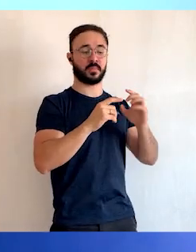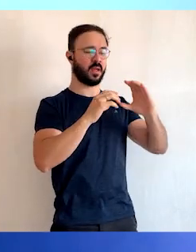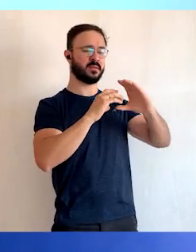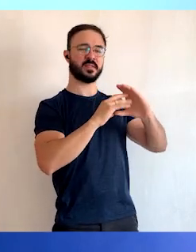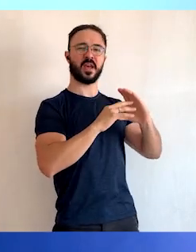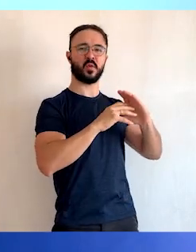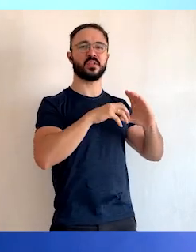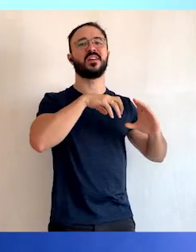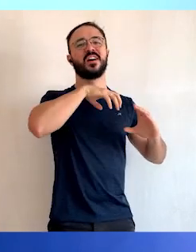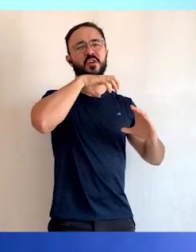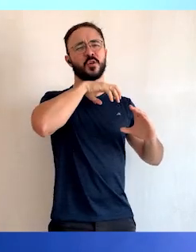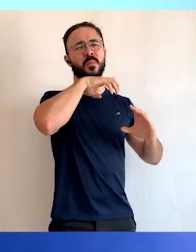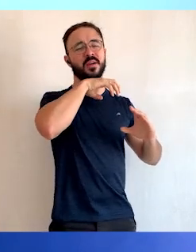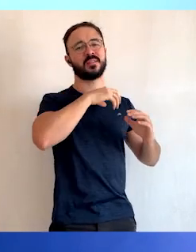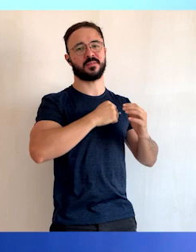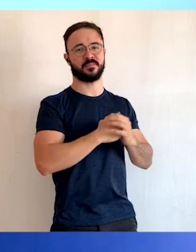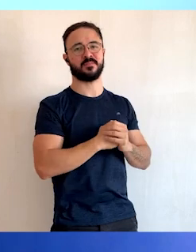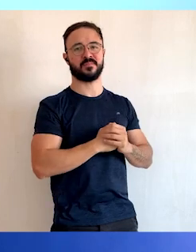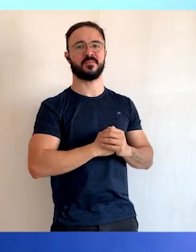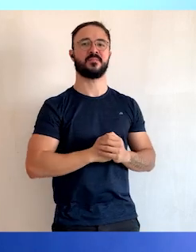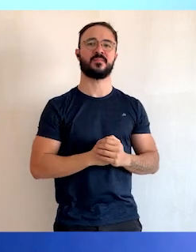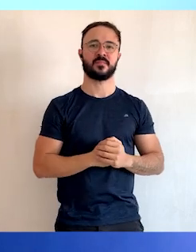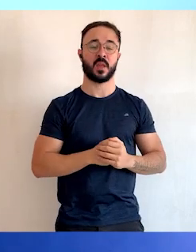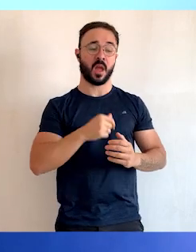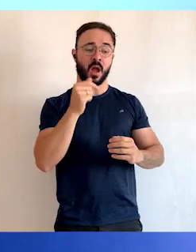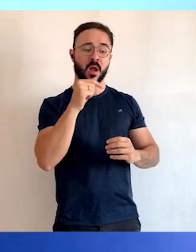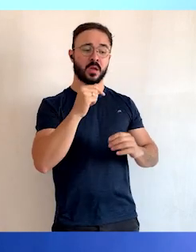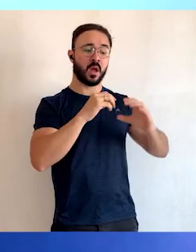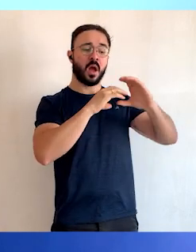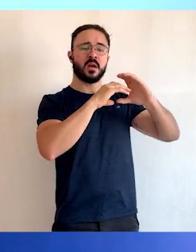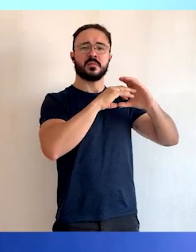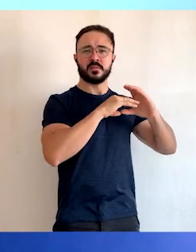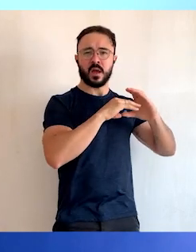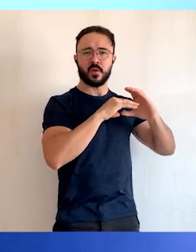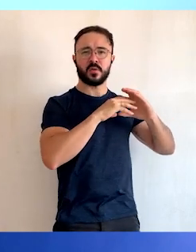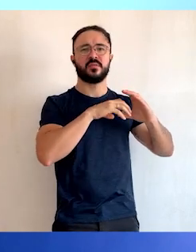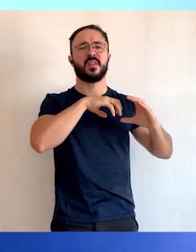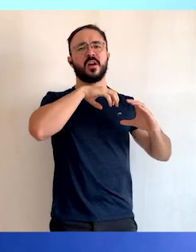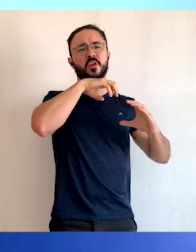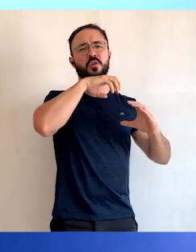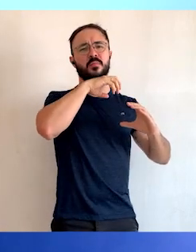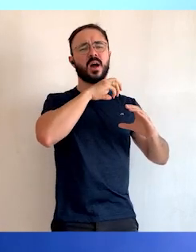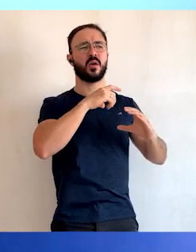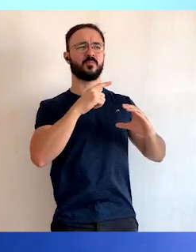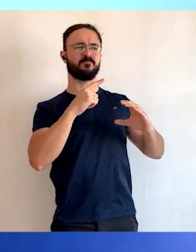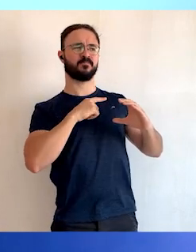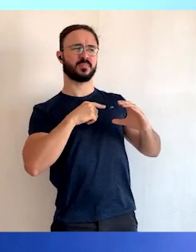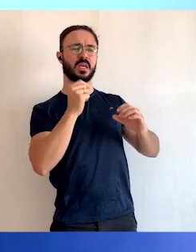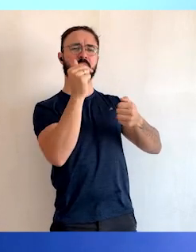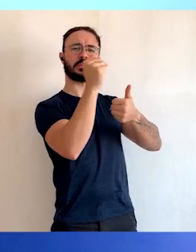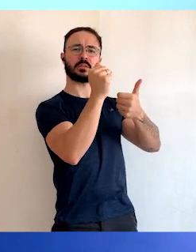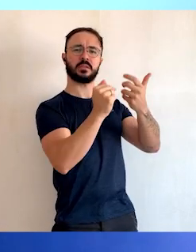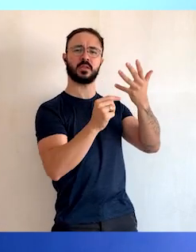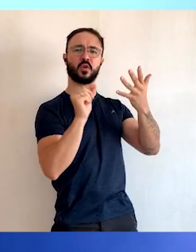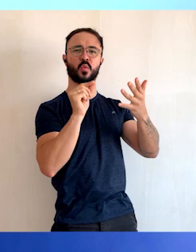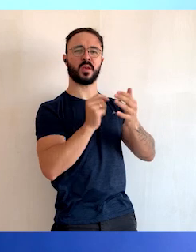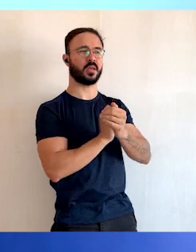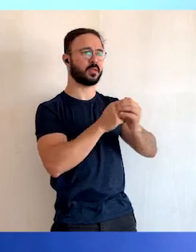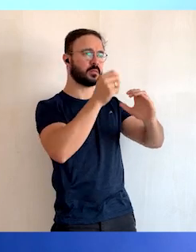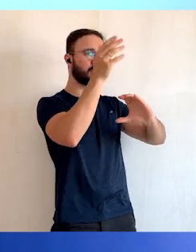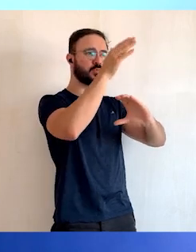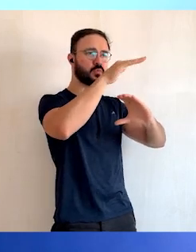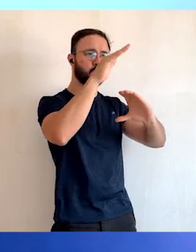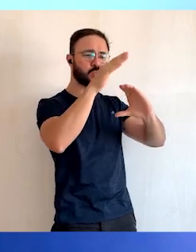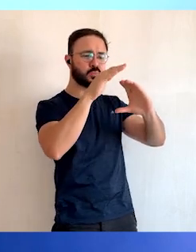A célula animal, ela é constituída de uma membrana, basicamente uma